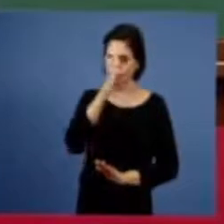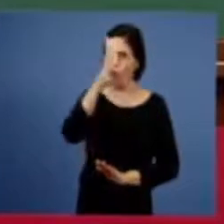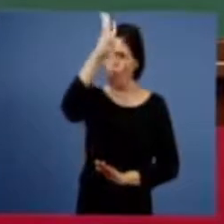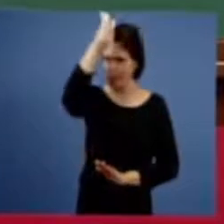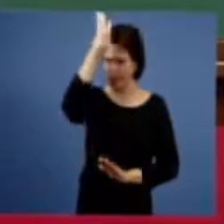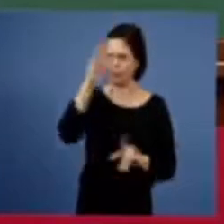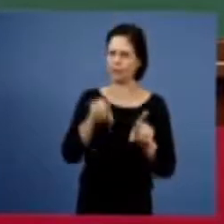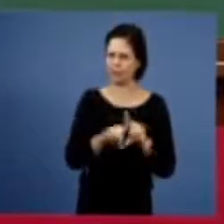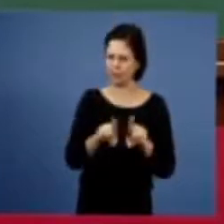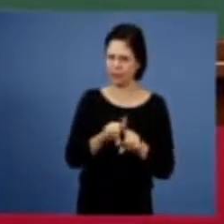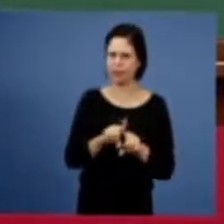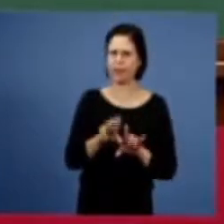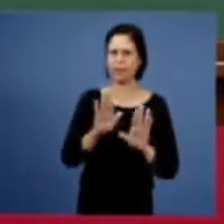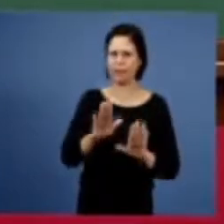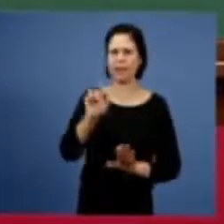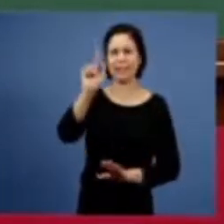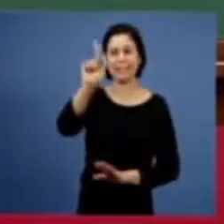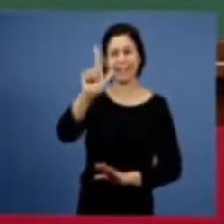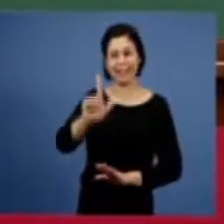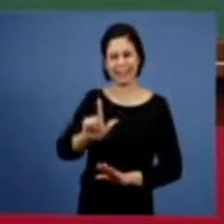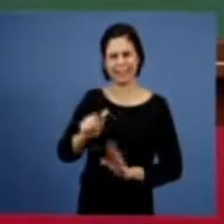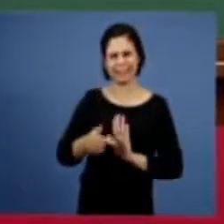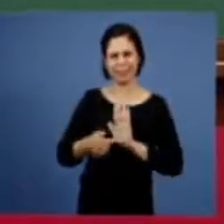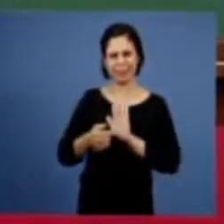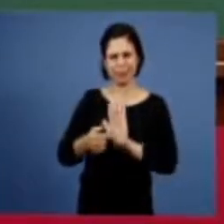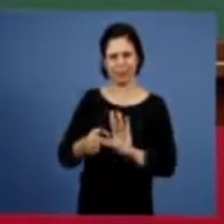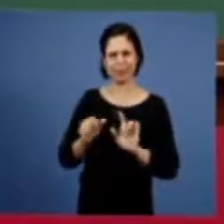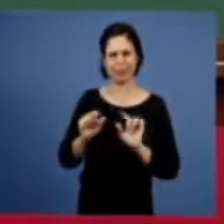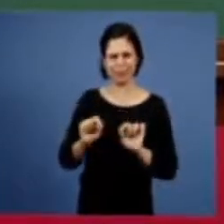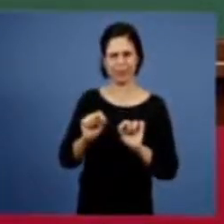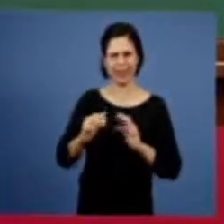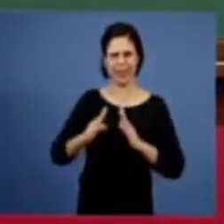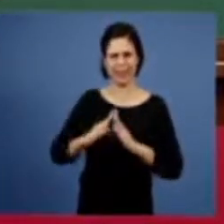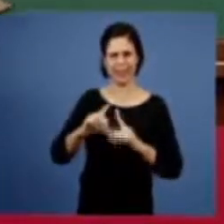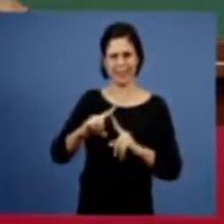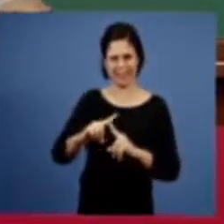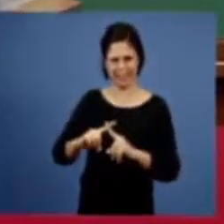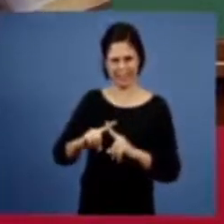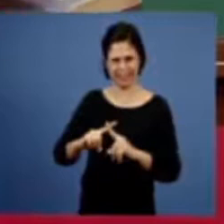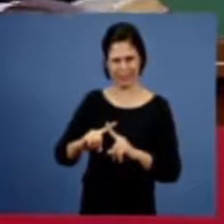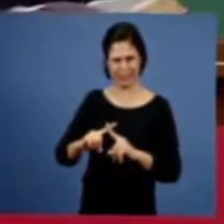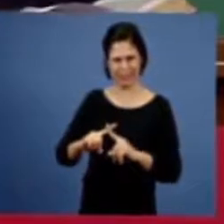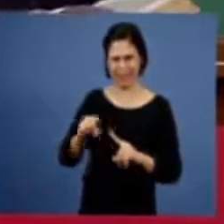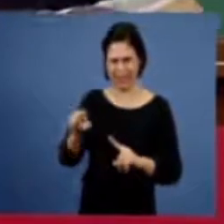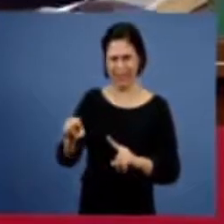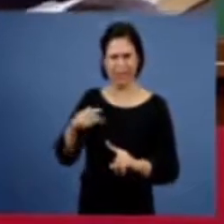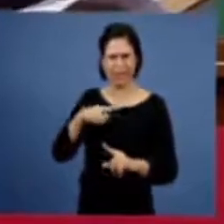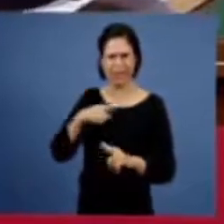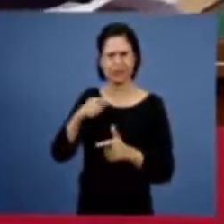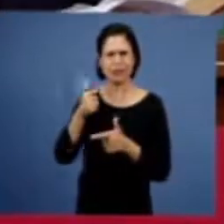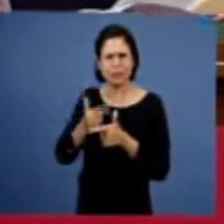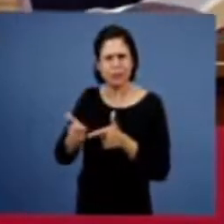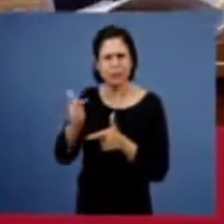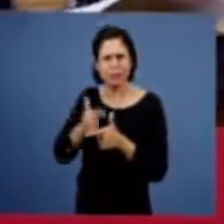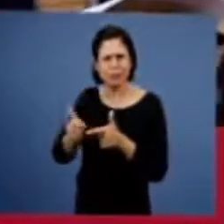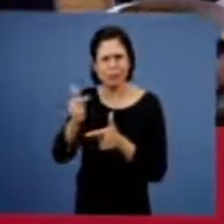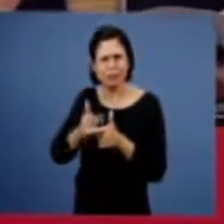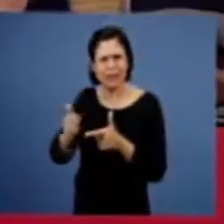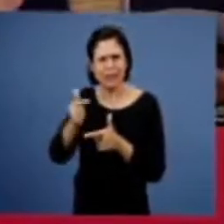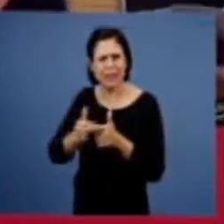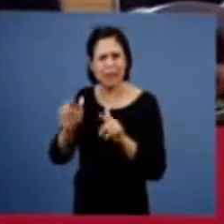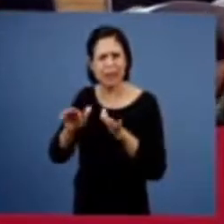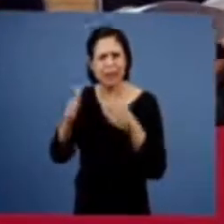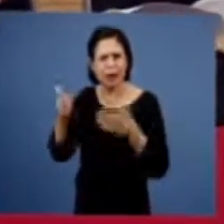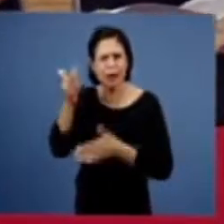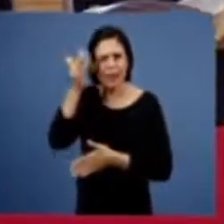de Gálatas é exatamente porque se trata da igreja que estava tendo exatamente o problema de entendimento com